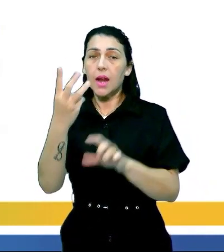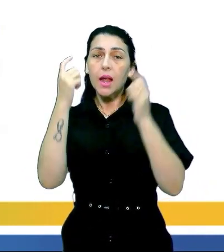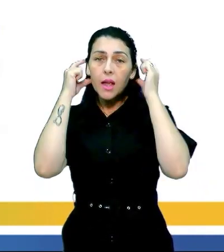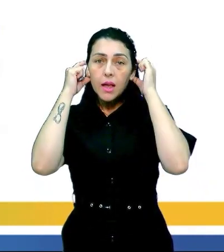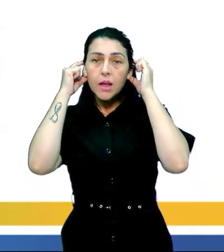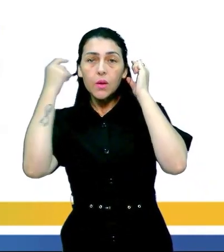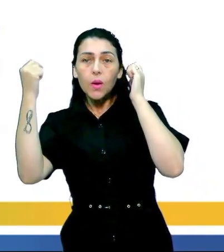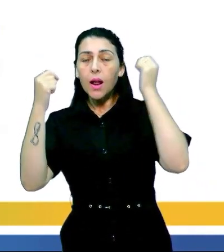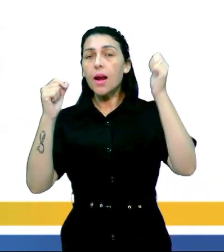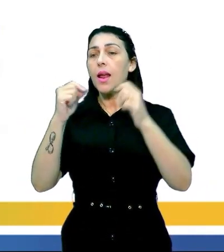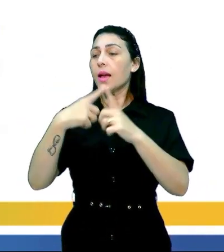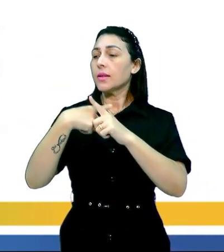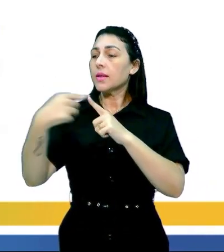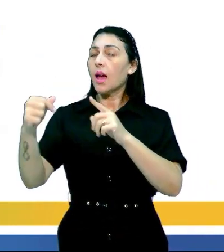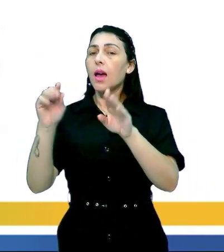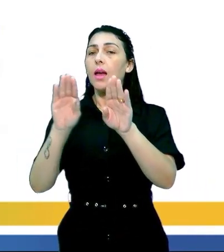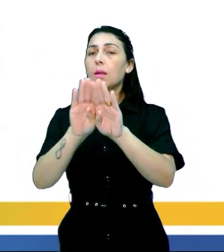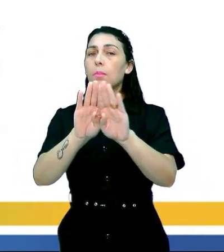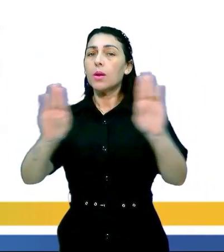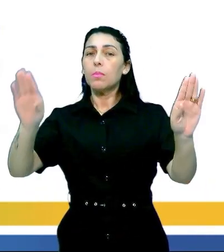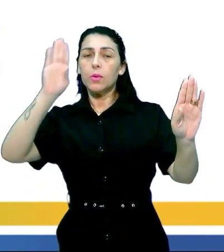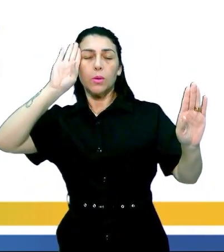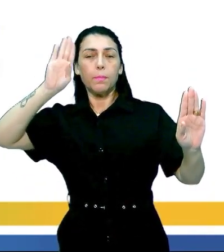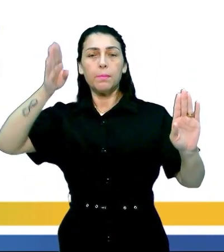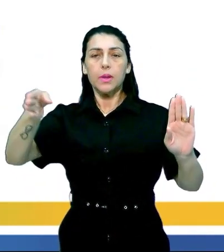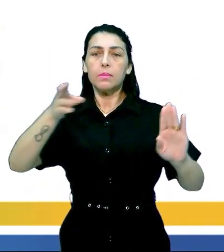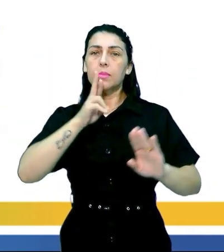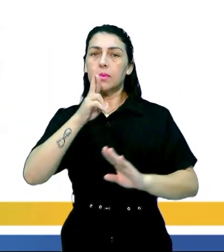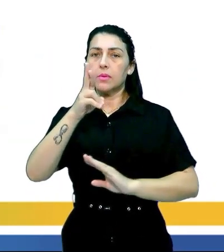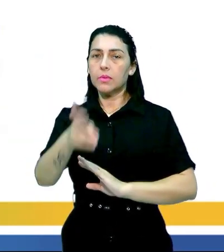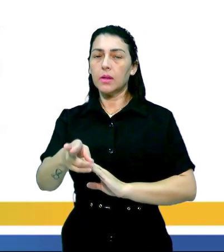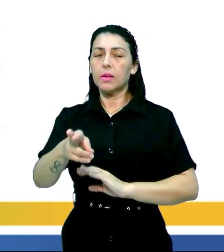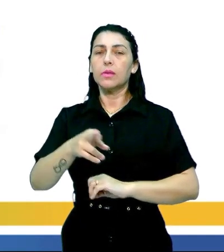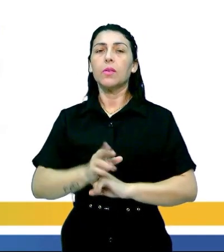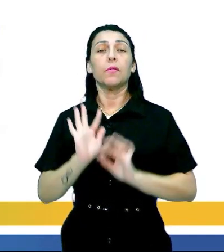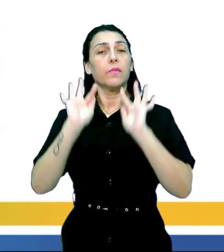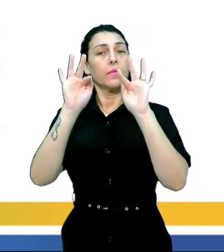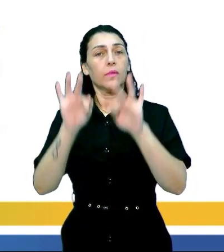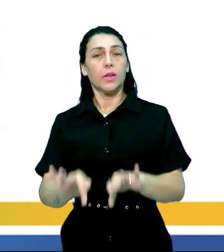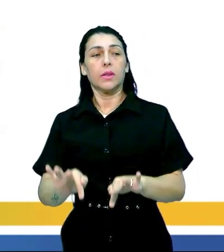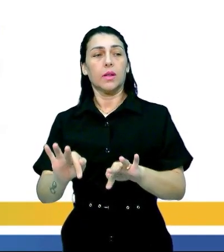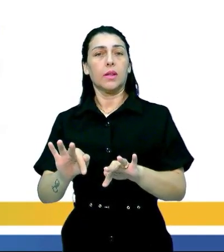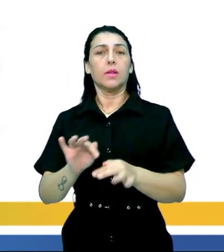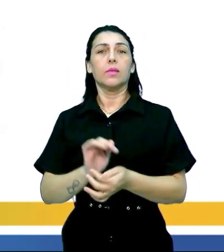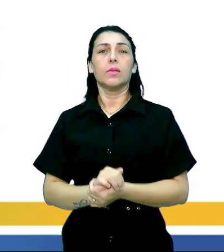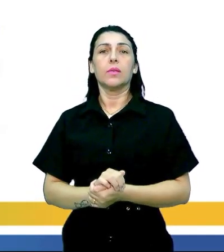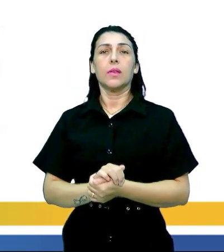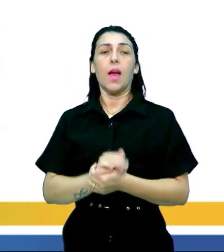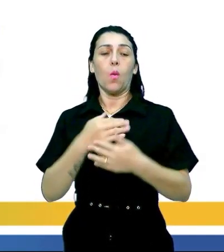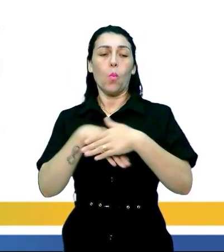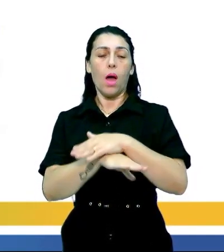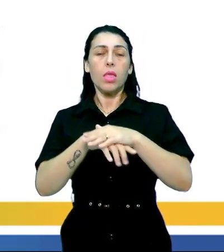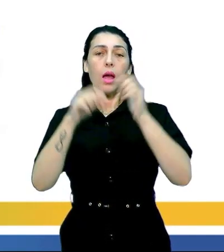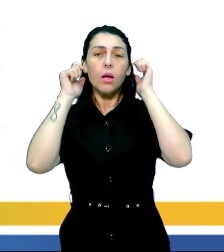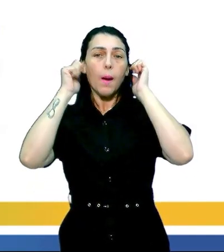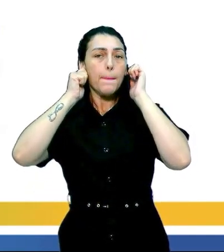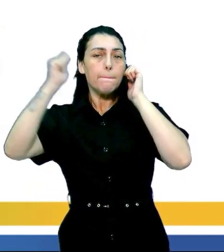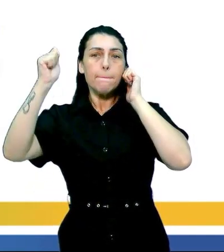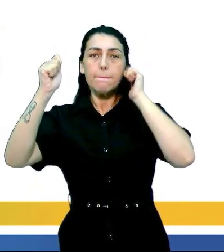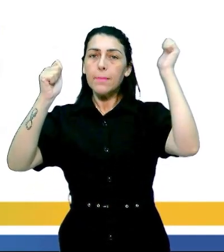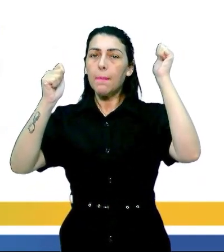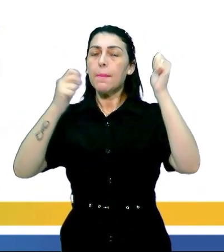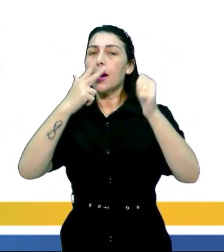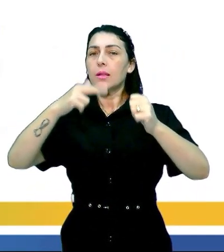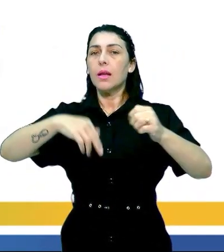orelhas e a saída pelo portão principal ou seja o resultado final é o acúmulo de orelhas ou seja como se fosse o